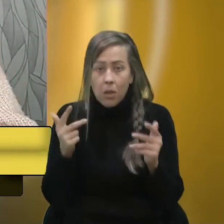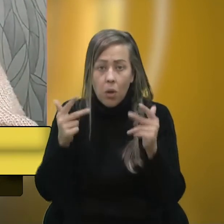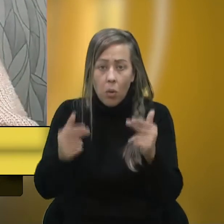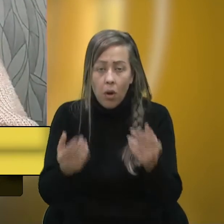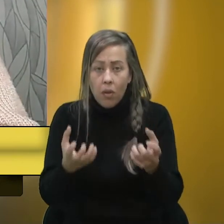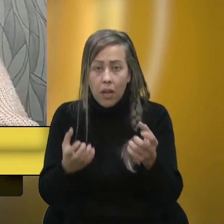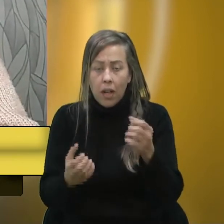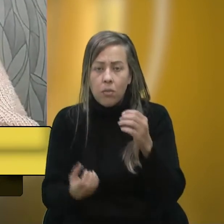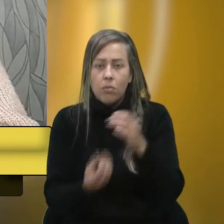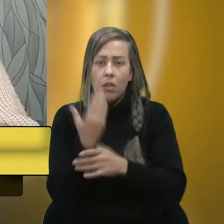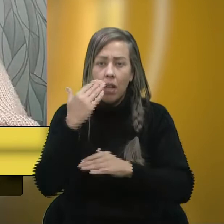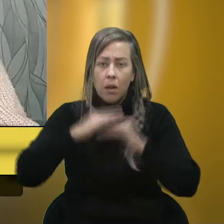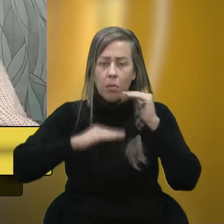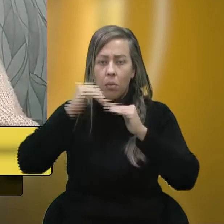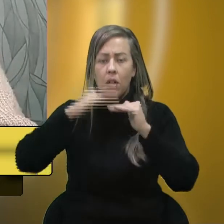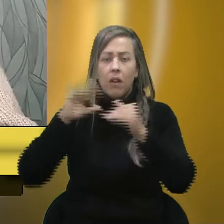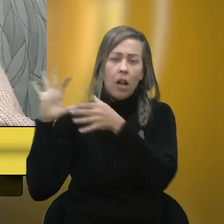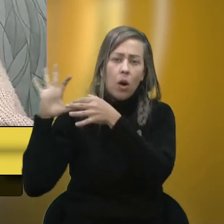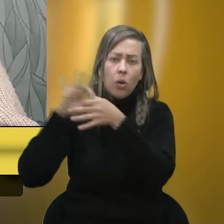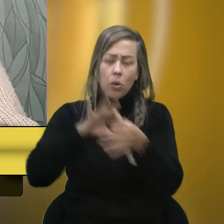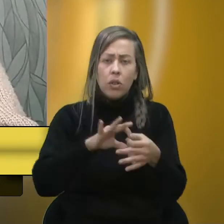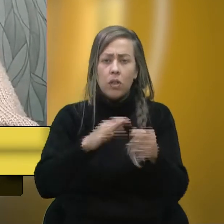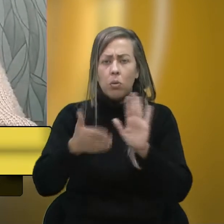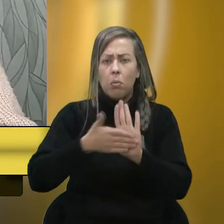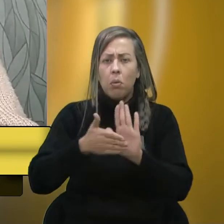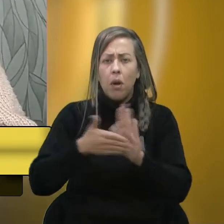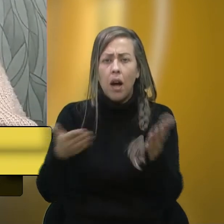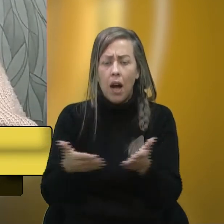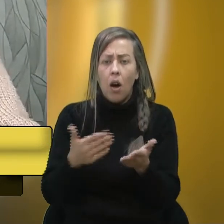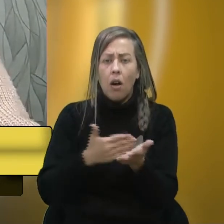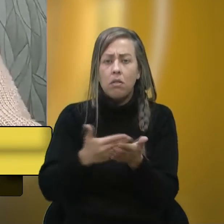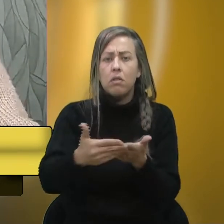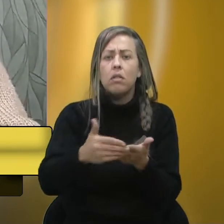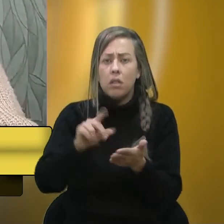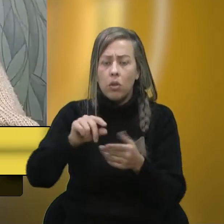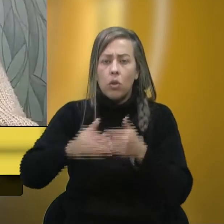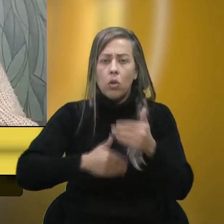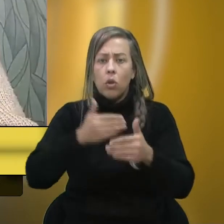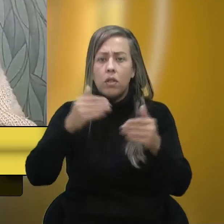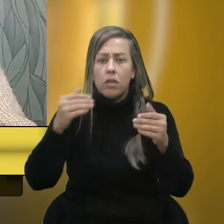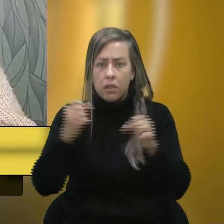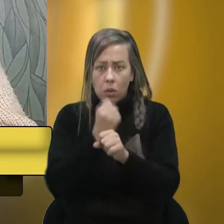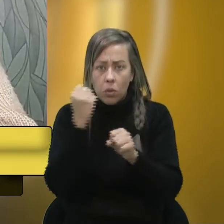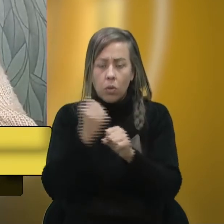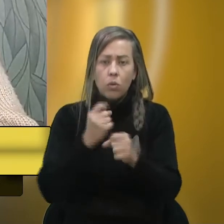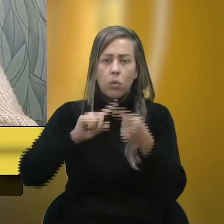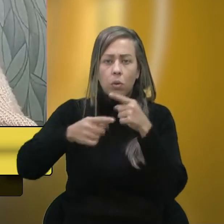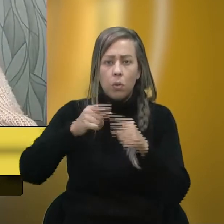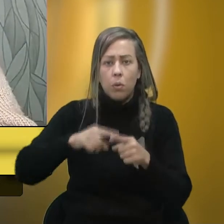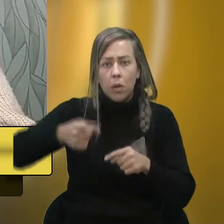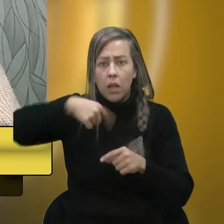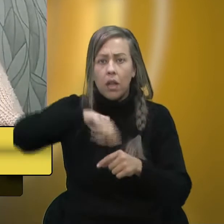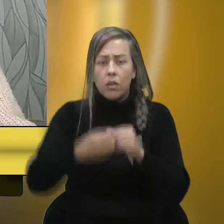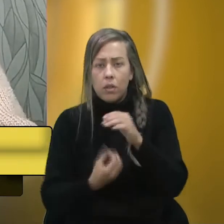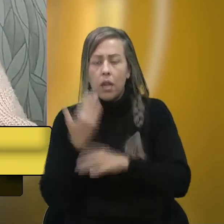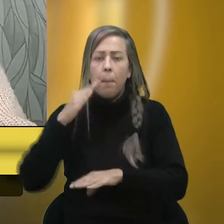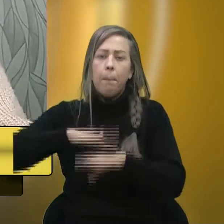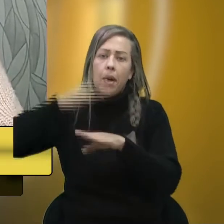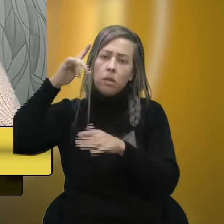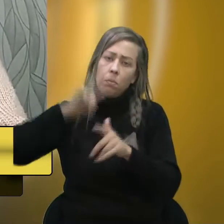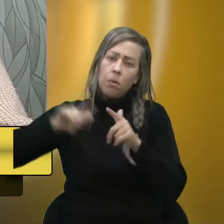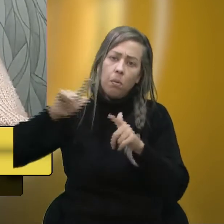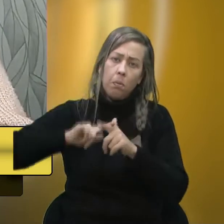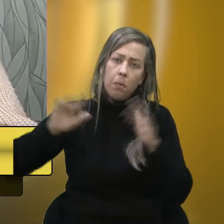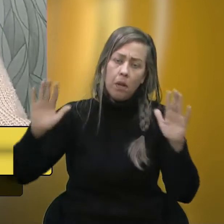construir, quando a gente falou do contexto muito propício, é um contexto muito propício para a gente construir e não para ficar criando mais problemas,